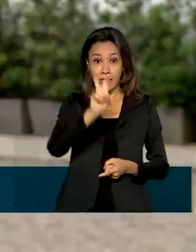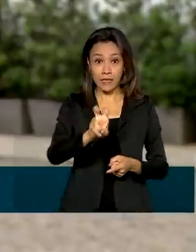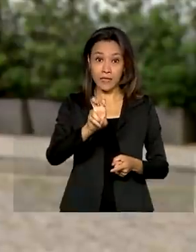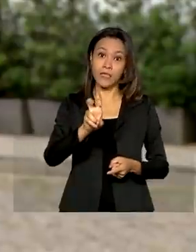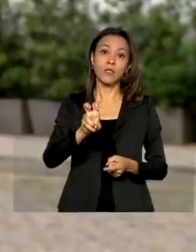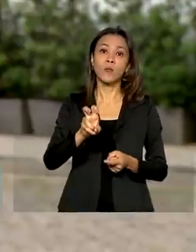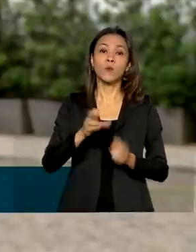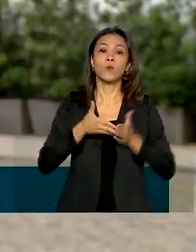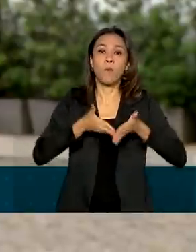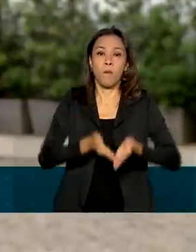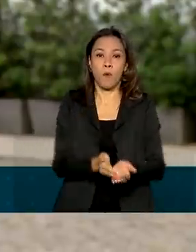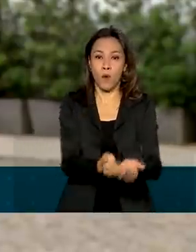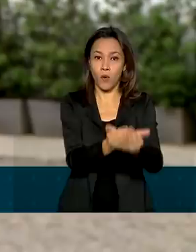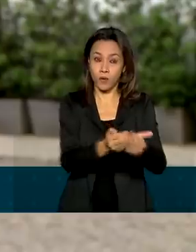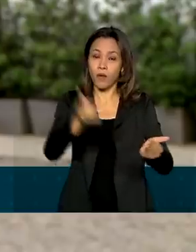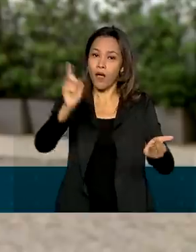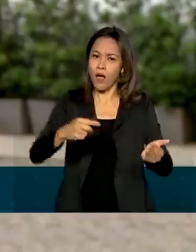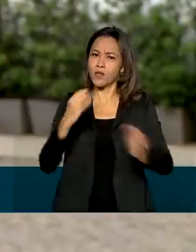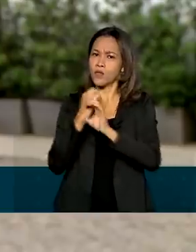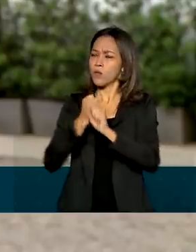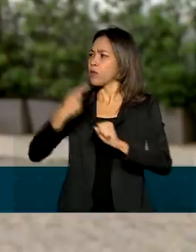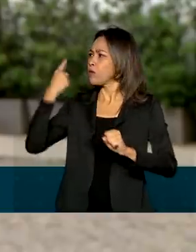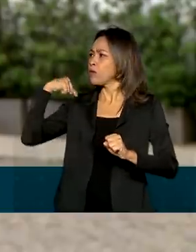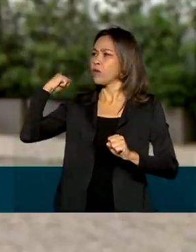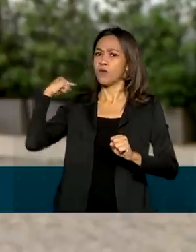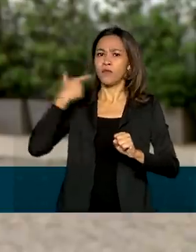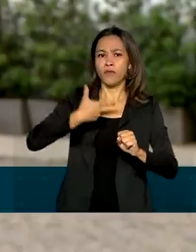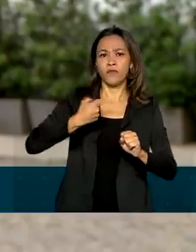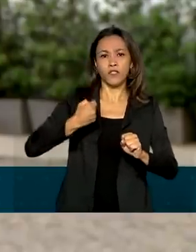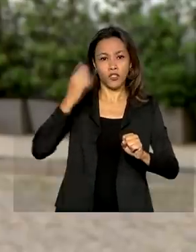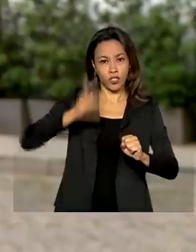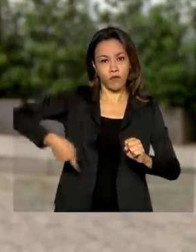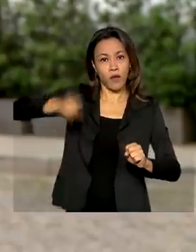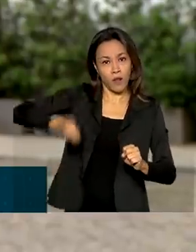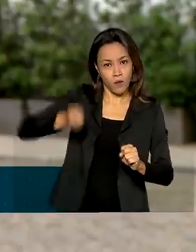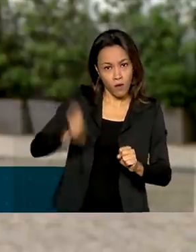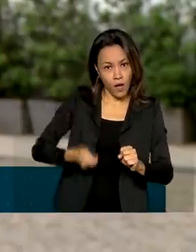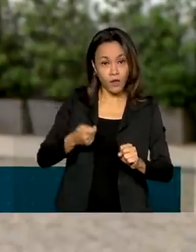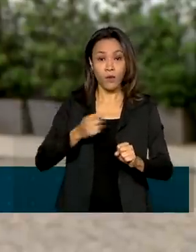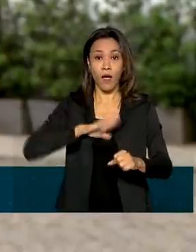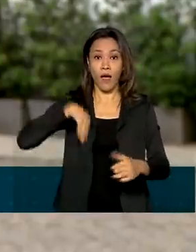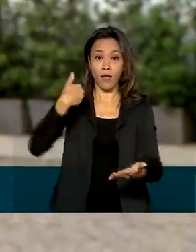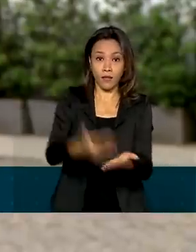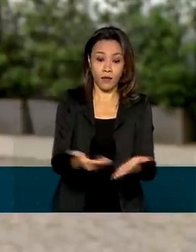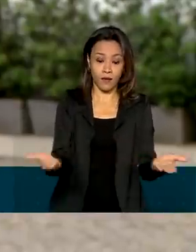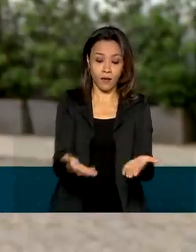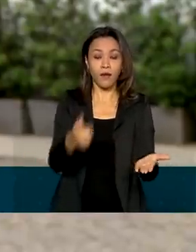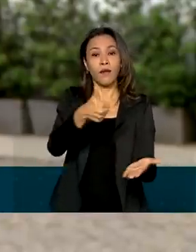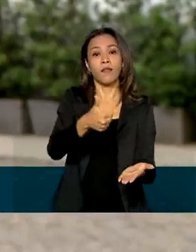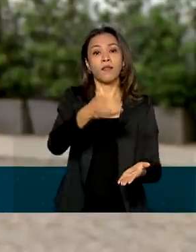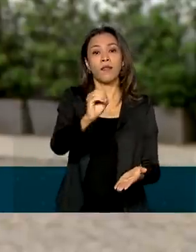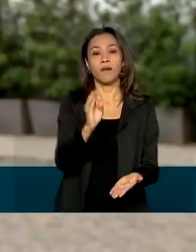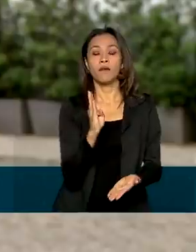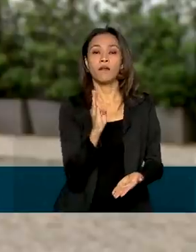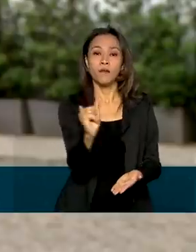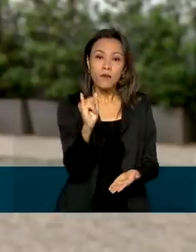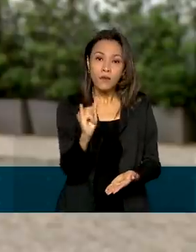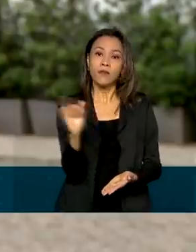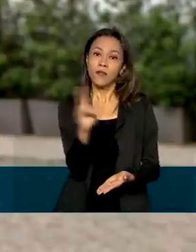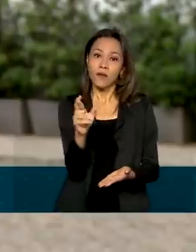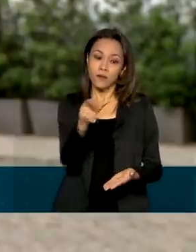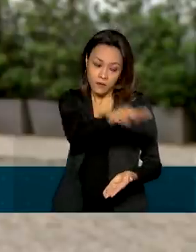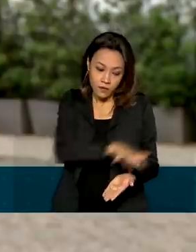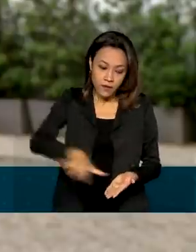se somam a outros 20 leiloados desde 2019. Até aqui, já foram contratados 10 bilhões de reais para o setor de